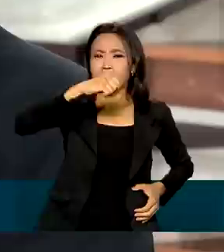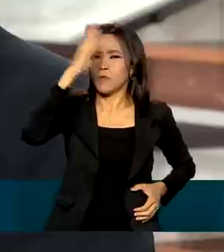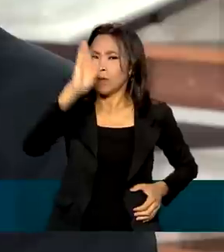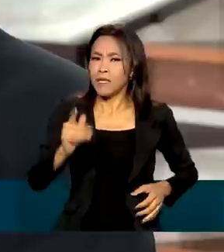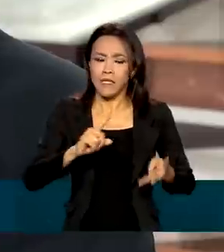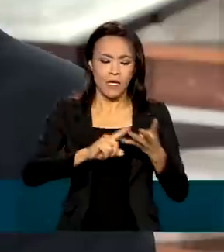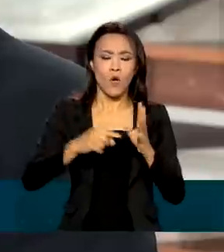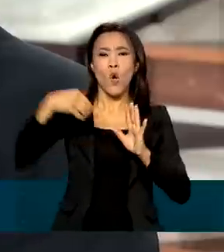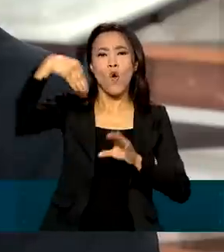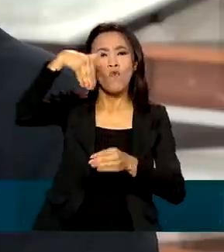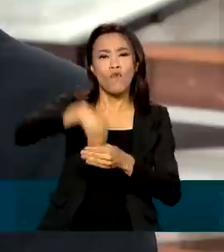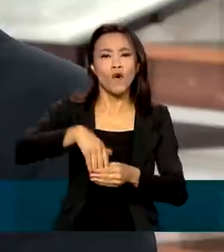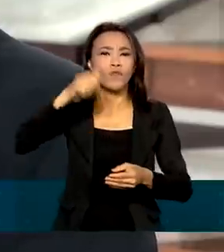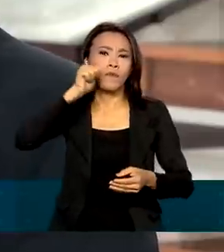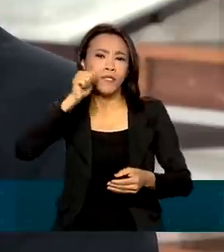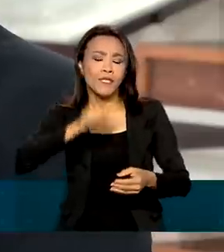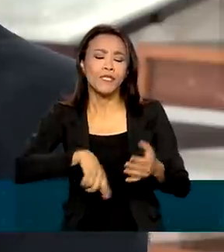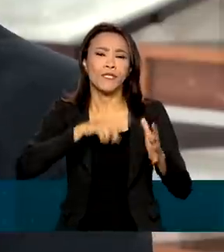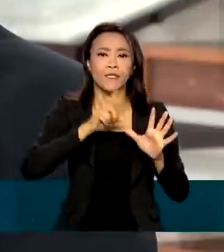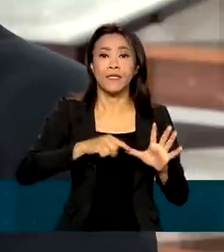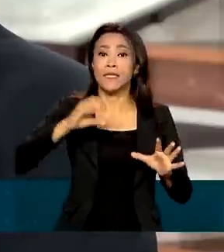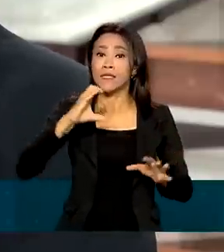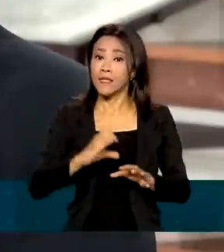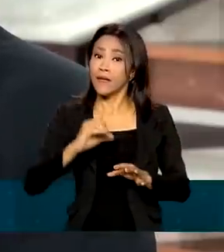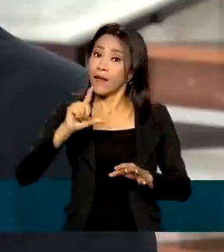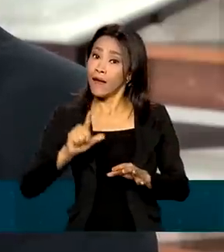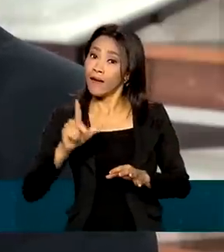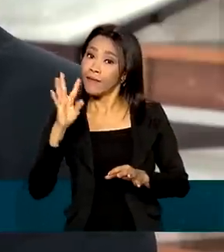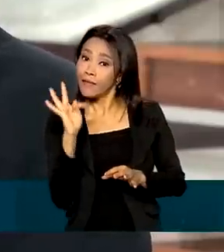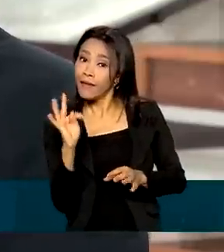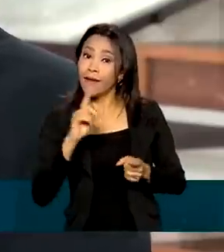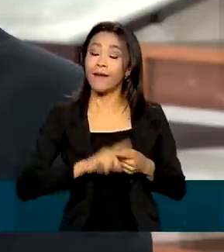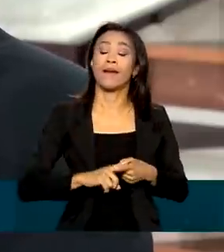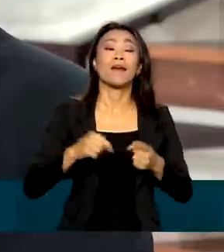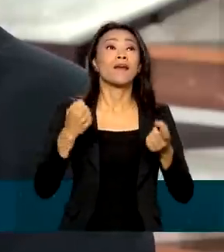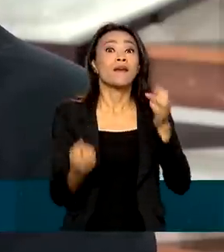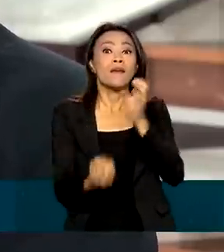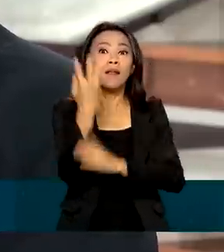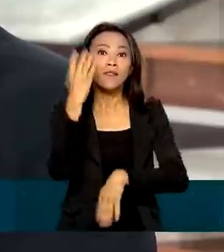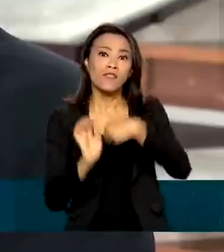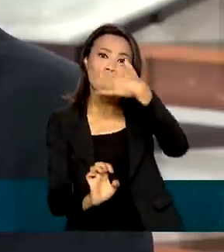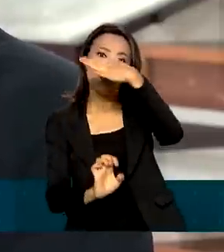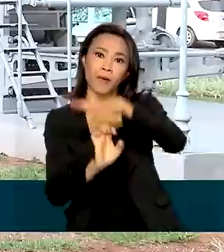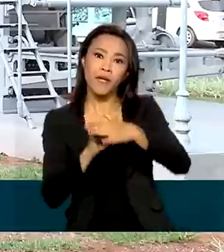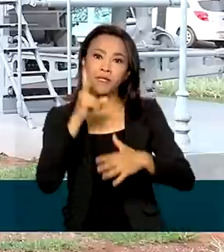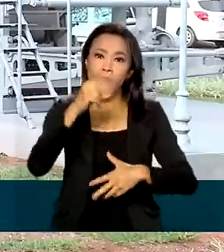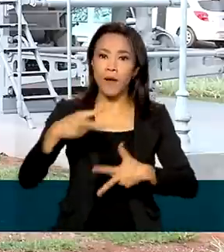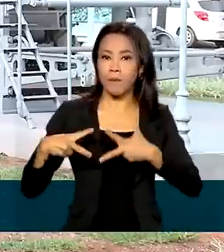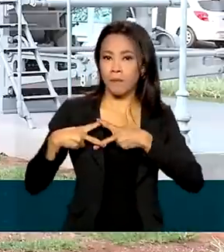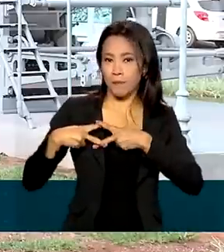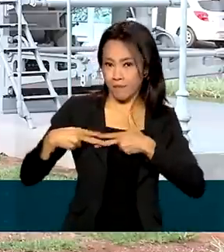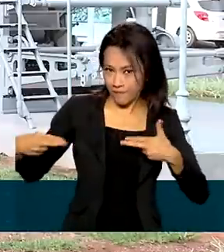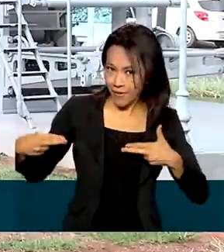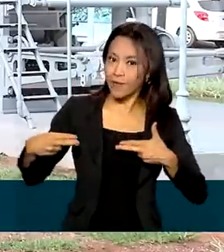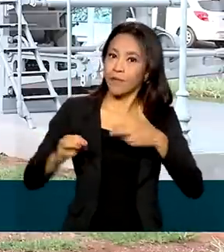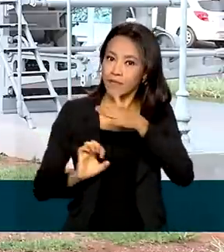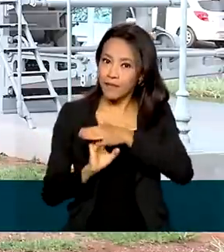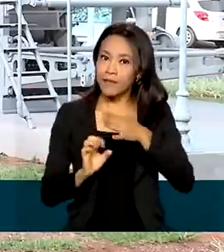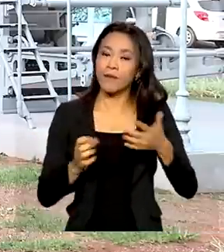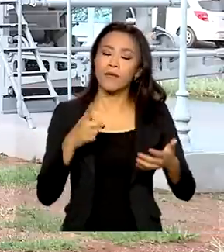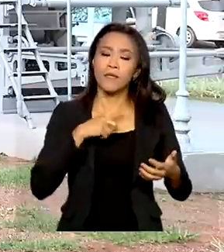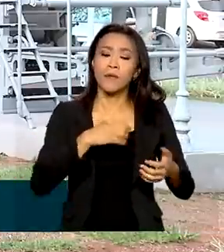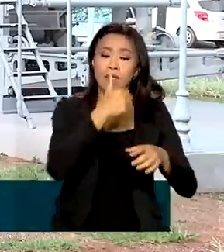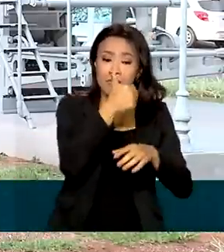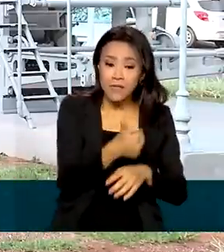o voto feminino, a CLT, as leis trabalhistas, criações de empresas como a Petrobras. Em 160 anos de